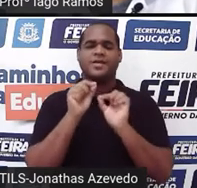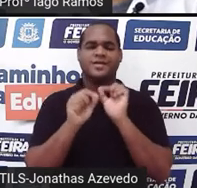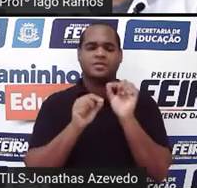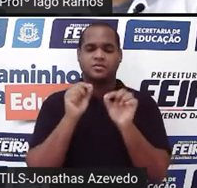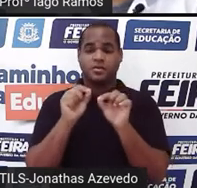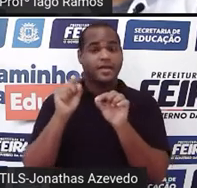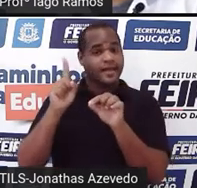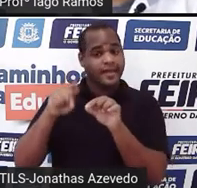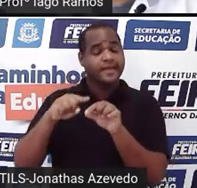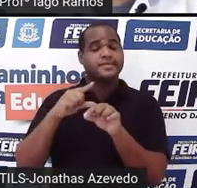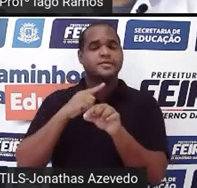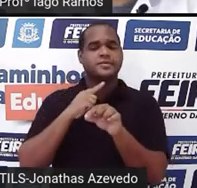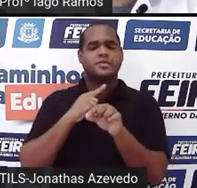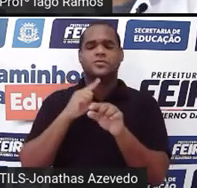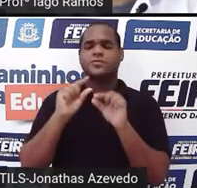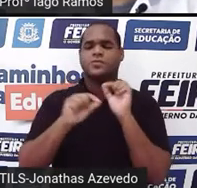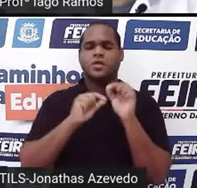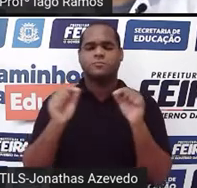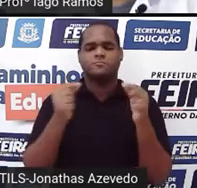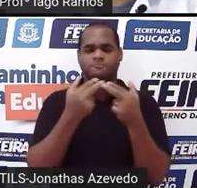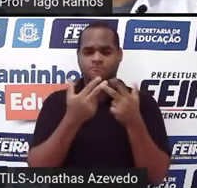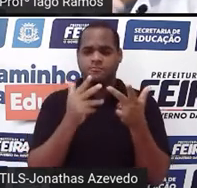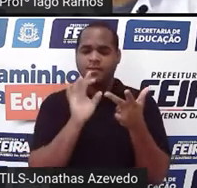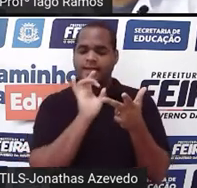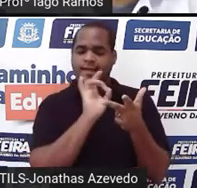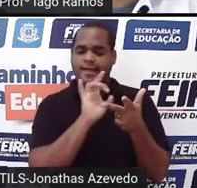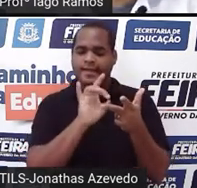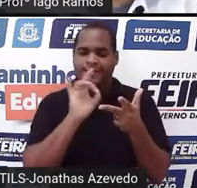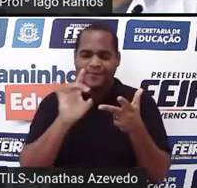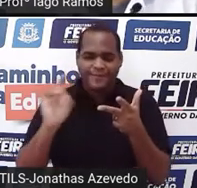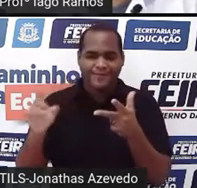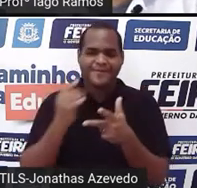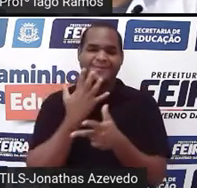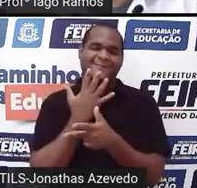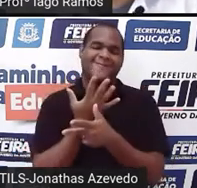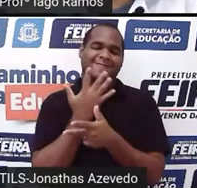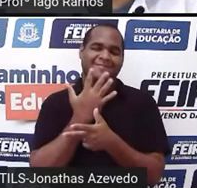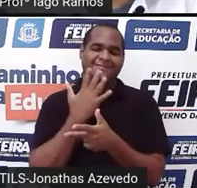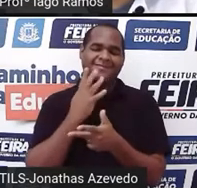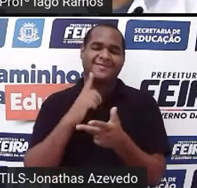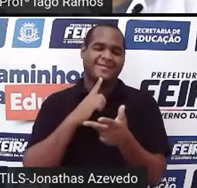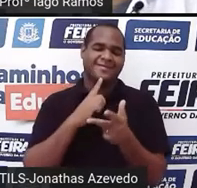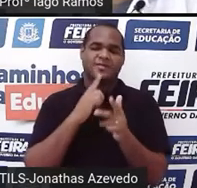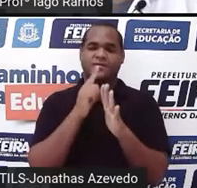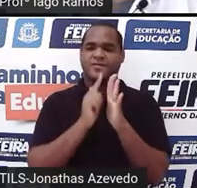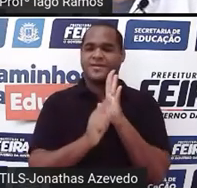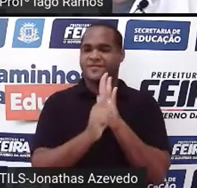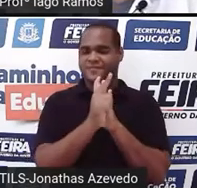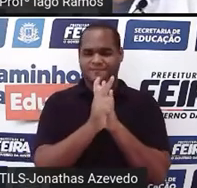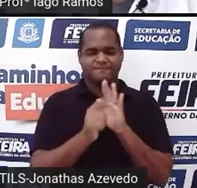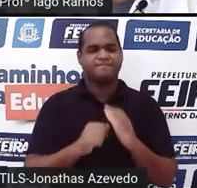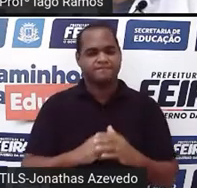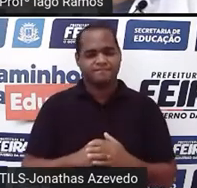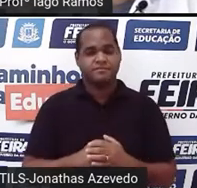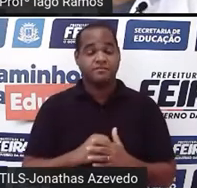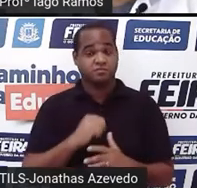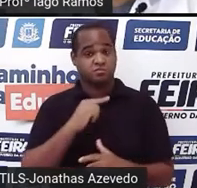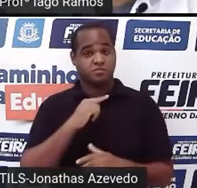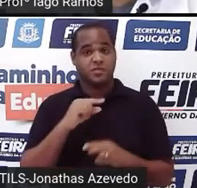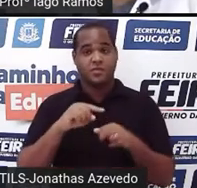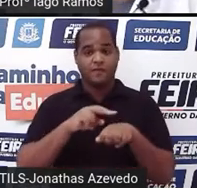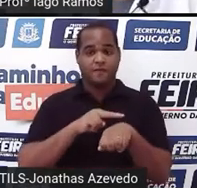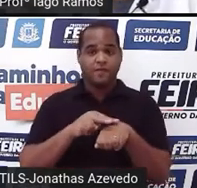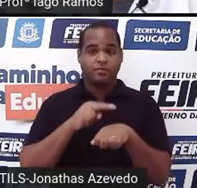Um setor é cada fatiazinha daquela colorida que aparece no gráfico, né? A gente tem ali um setor